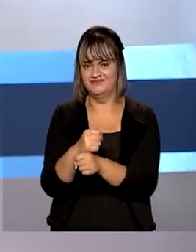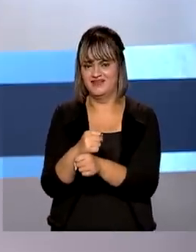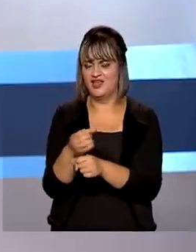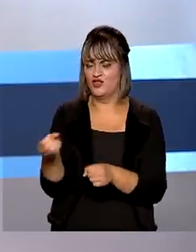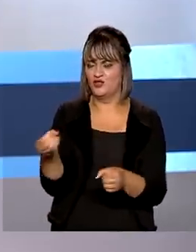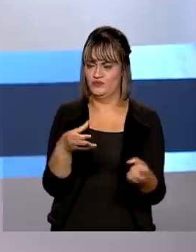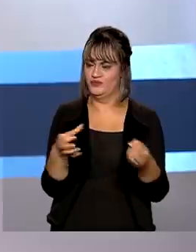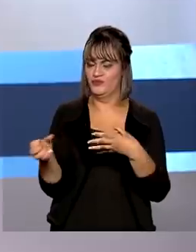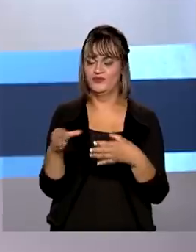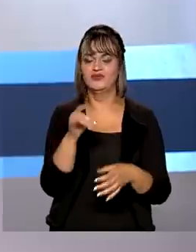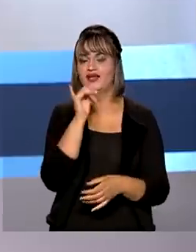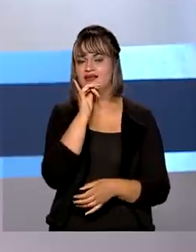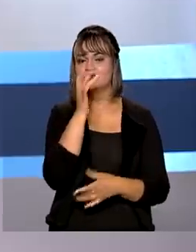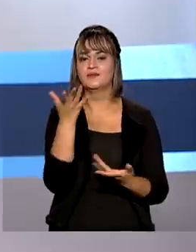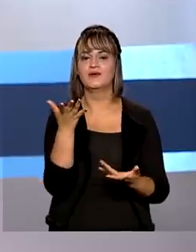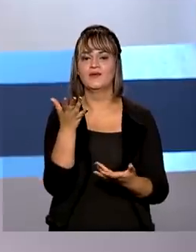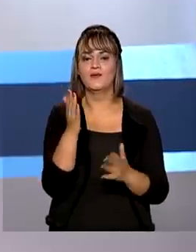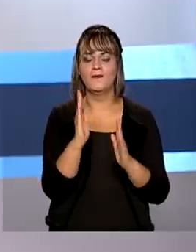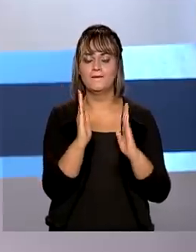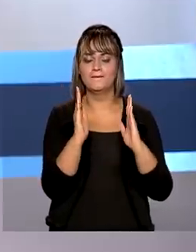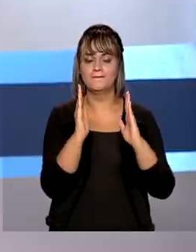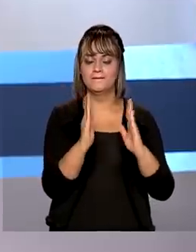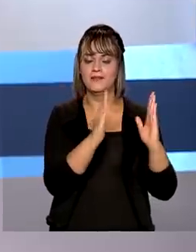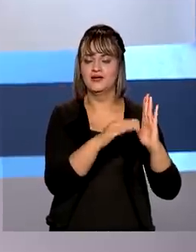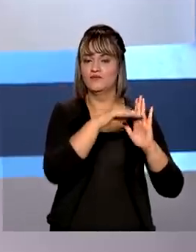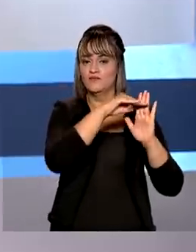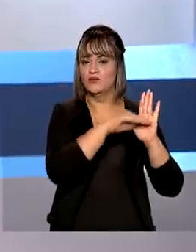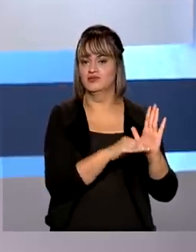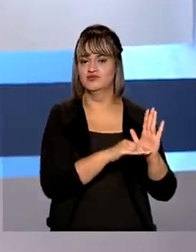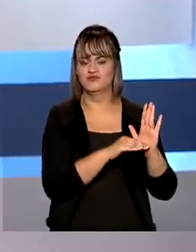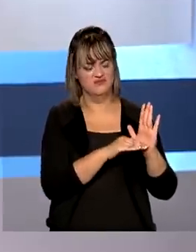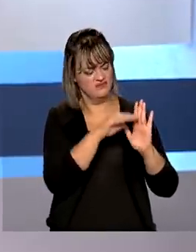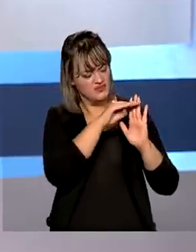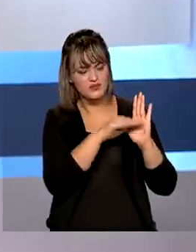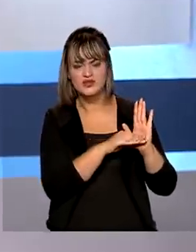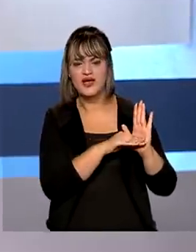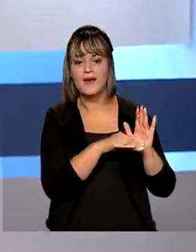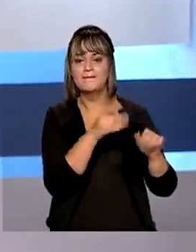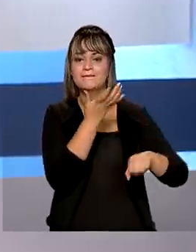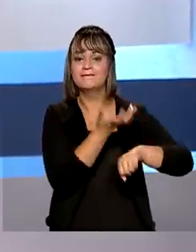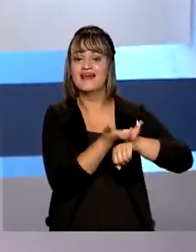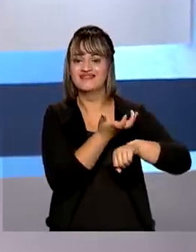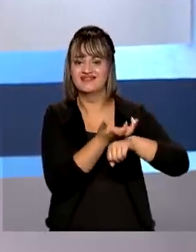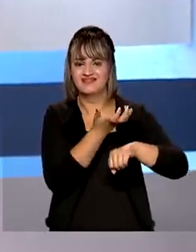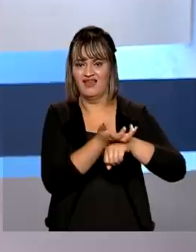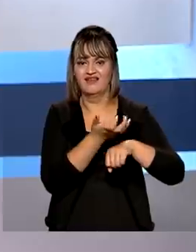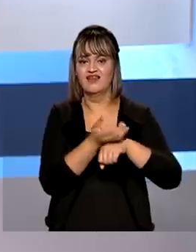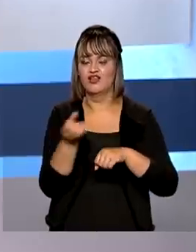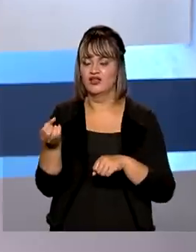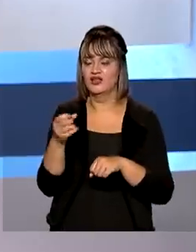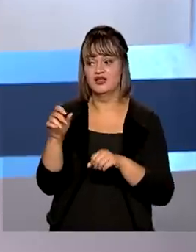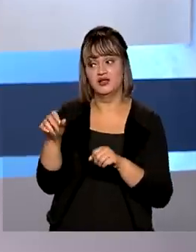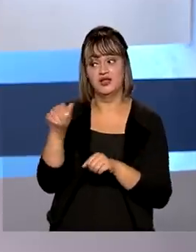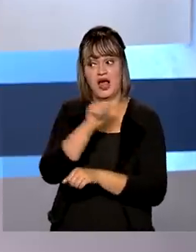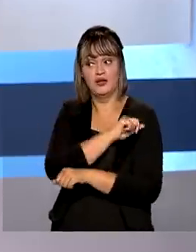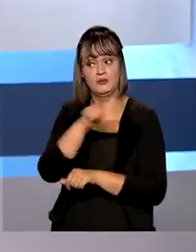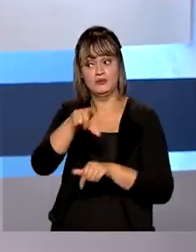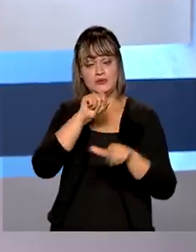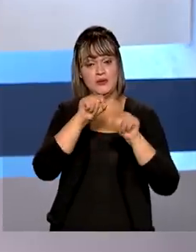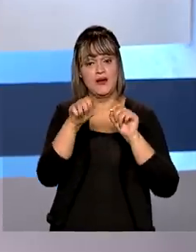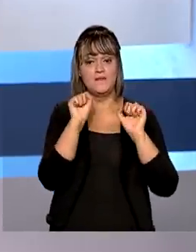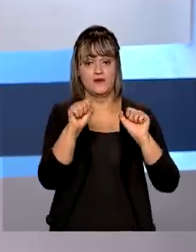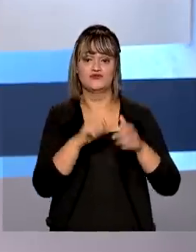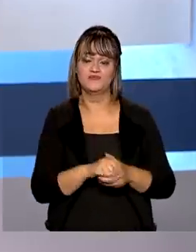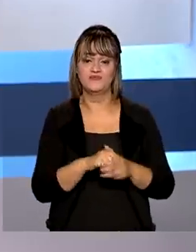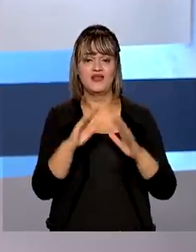Entre as novidades estão os itinerários formativos, que são disciplinas e atividades que poderão ser escolhidas pelos estudantes.